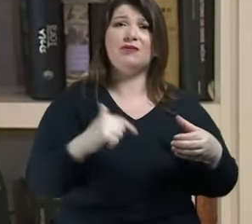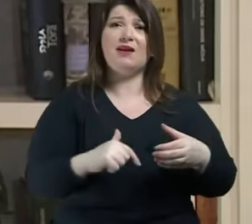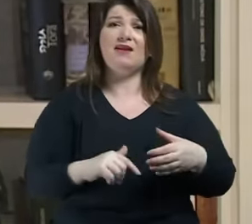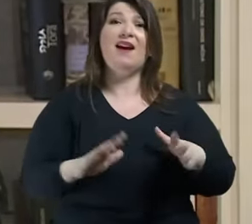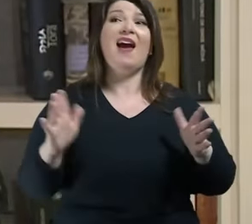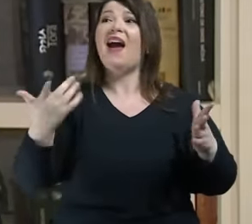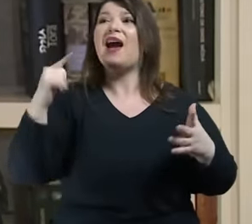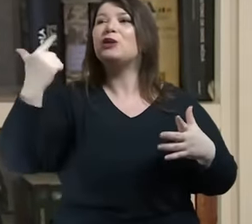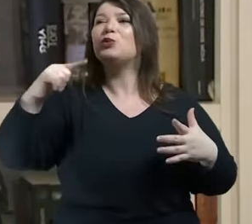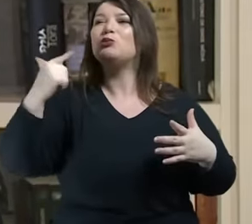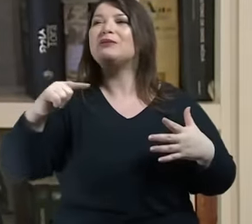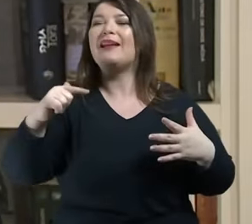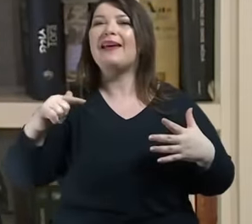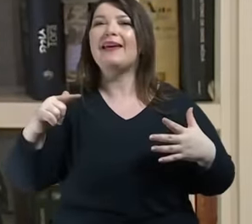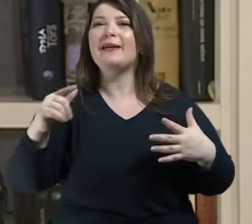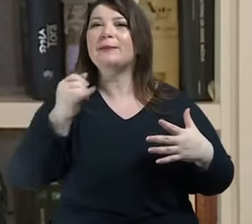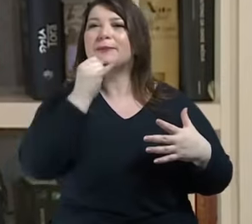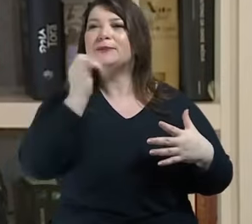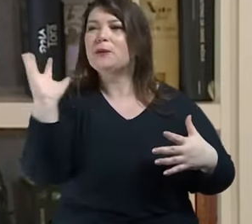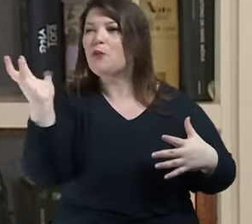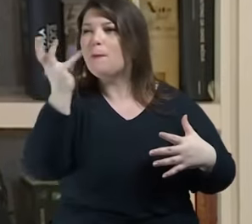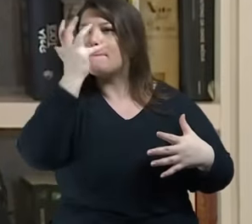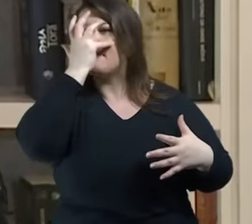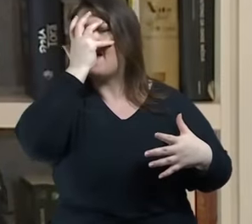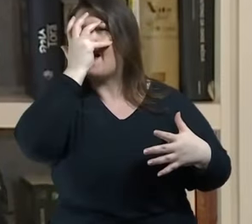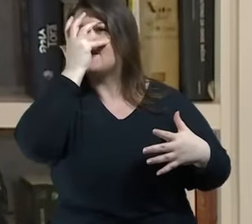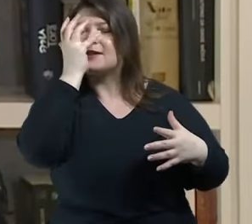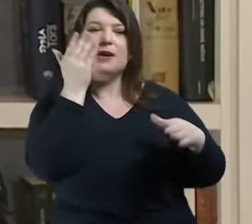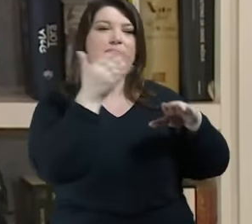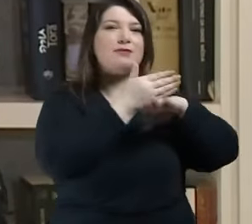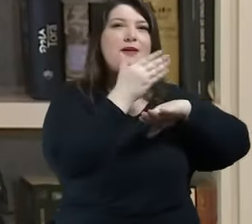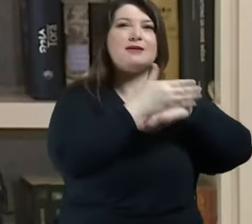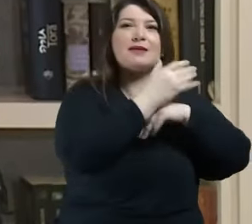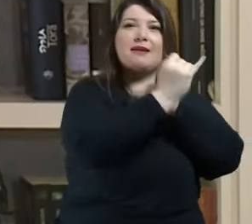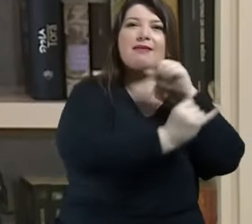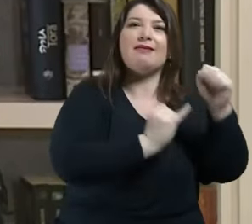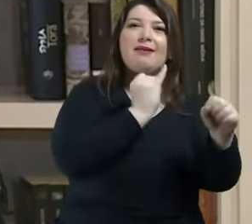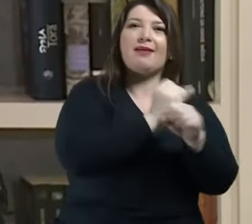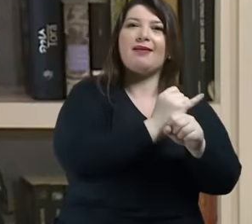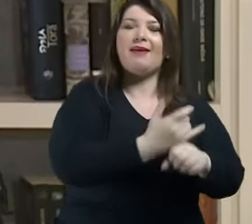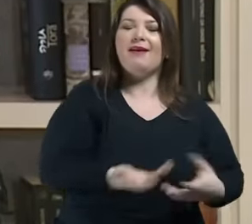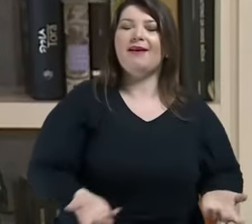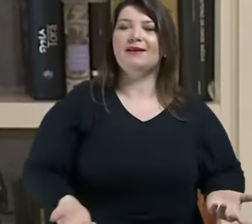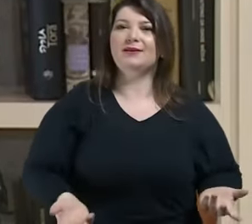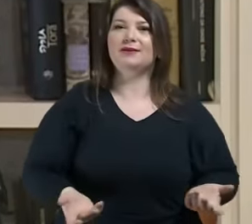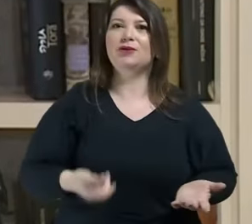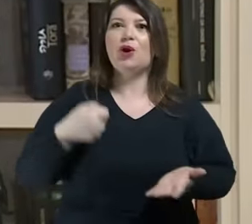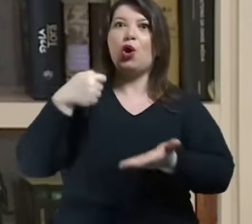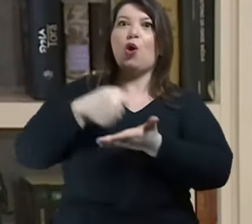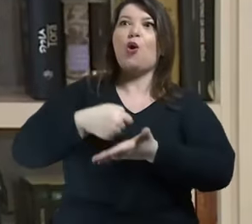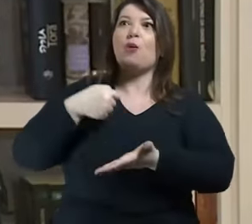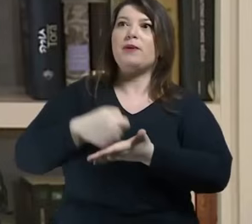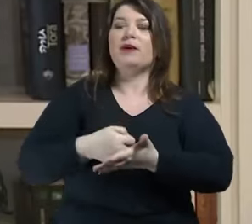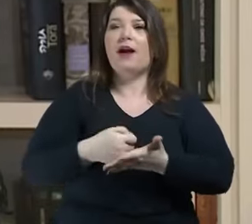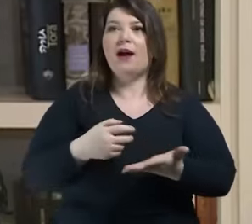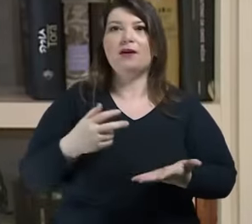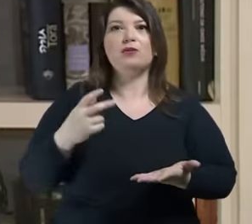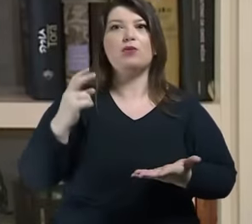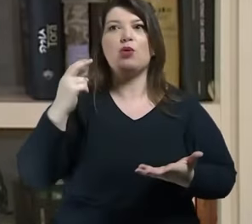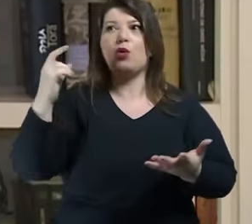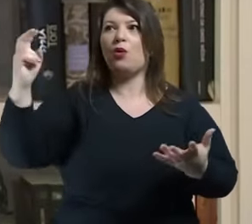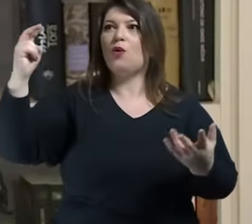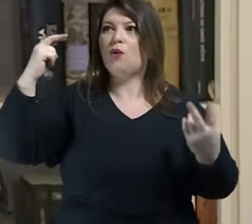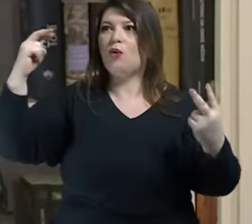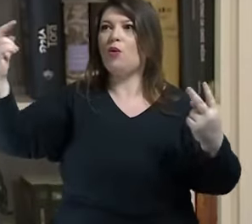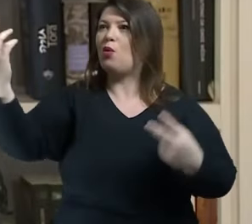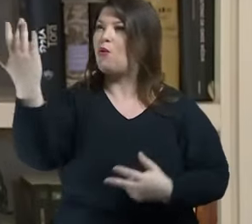tinha nenhuma máscara possível ele era obrigado a se olhar nas cenas que ele contempla seu próprio rosto ele era obrigado